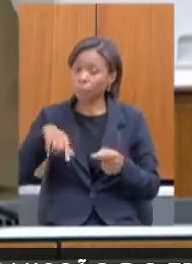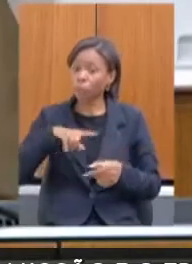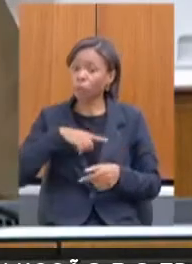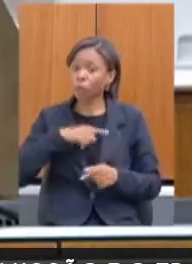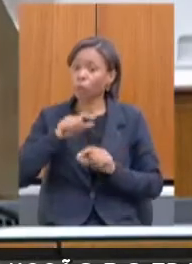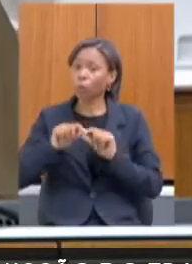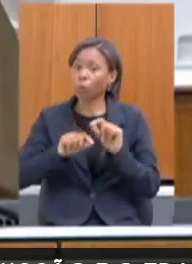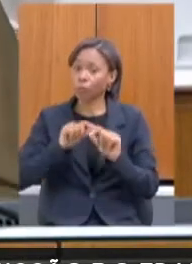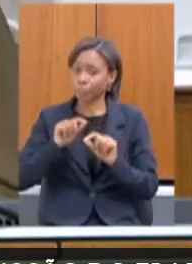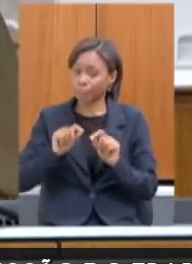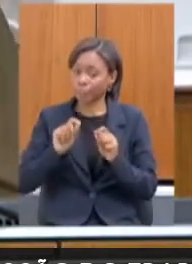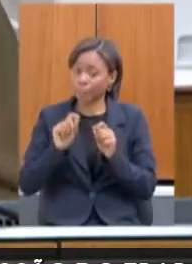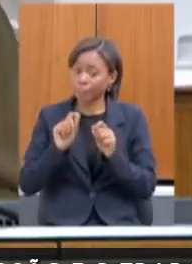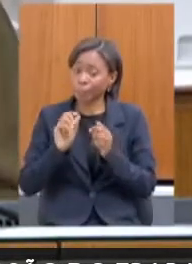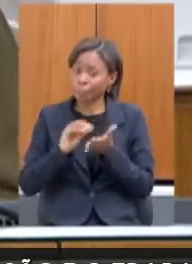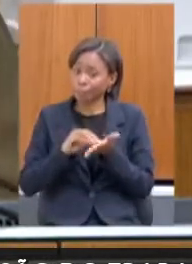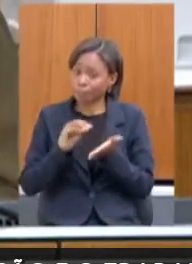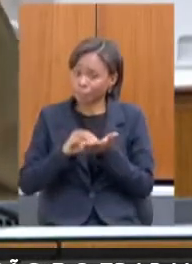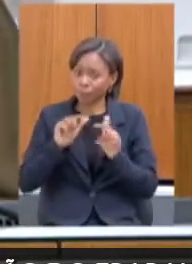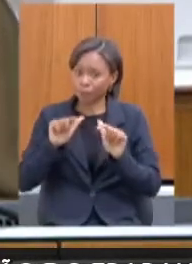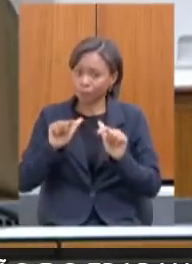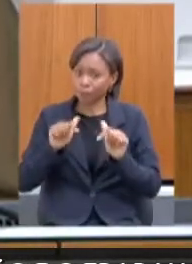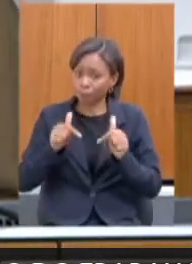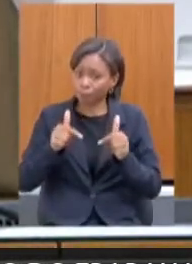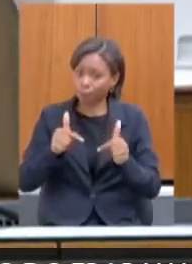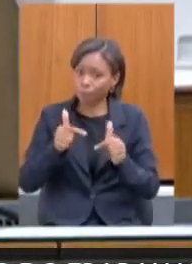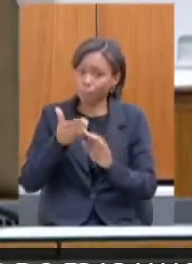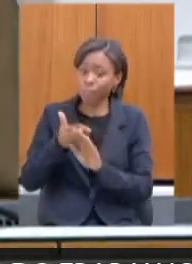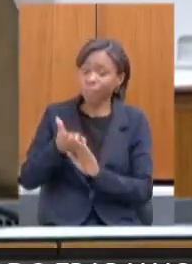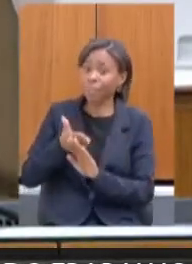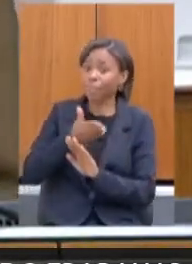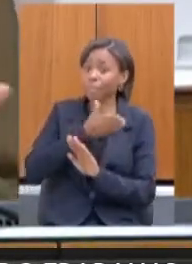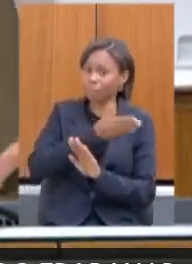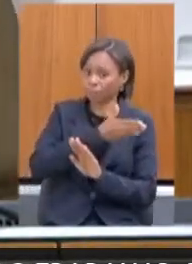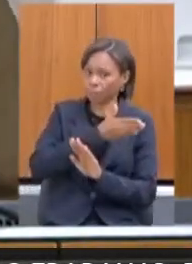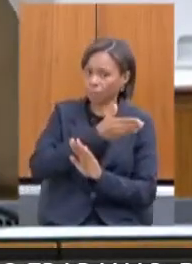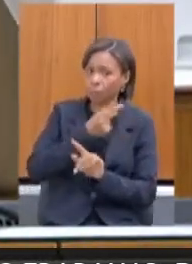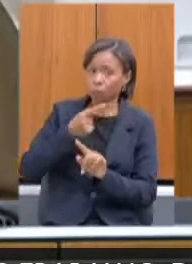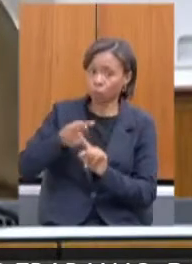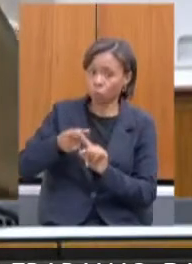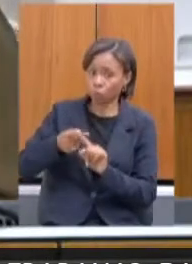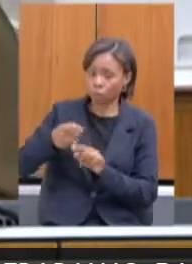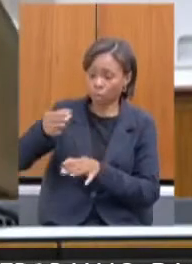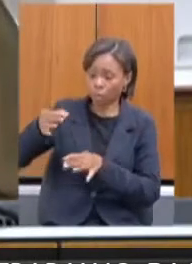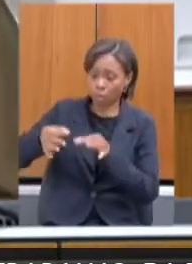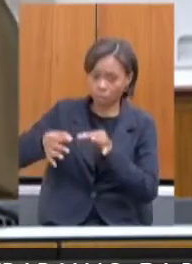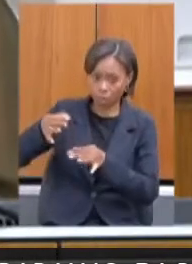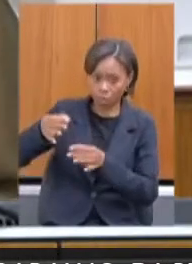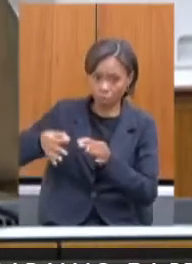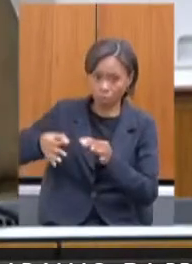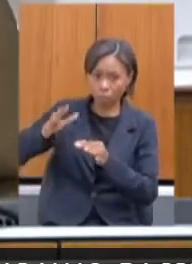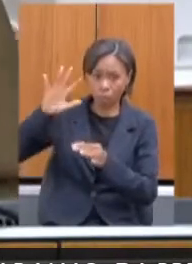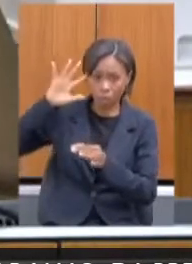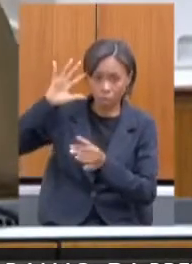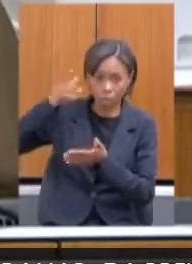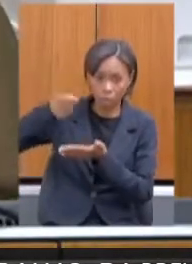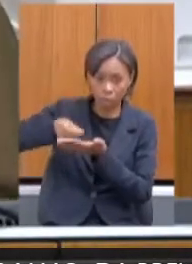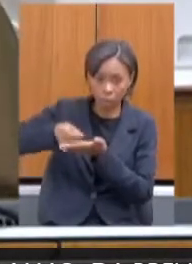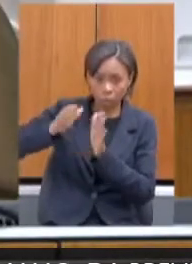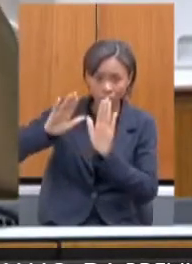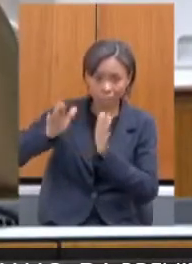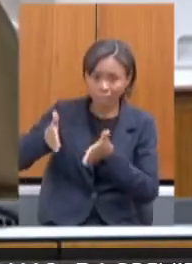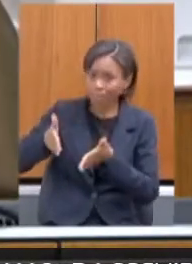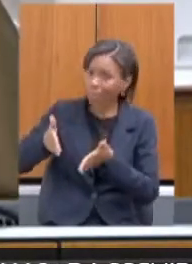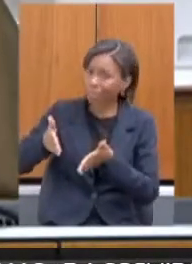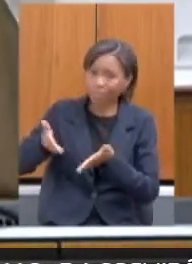execução, porque depois que executa a ordem judicial, fica difícil nós trabalharmos, porque foi-se tentado